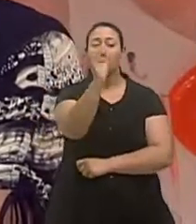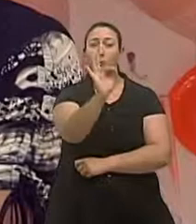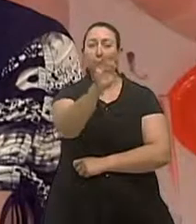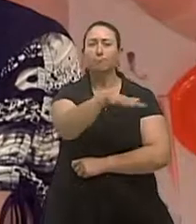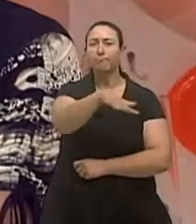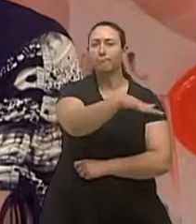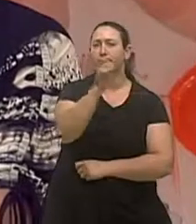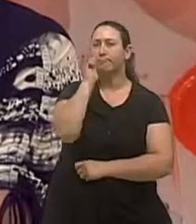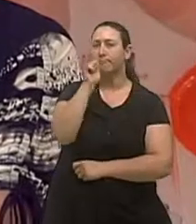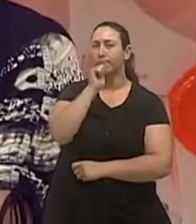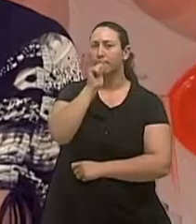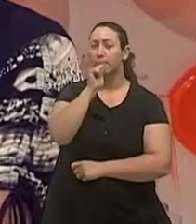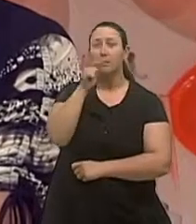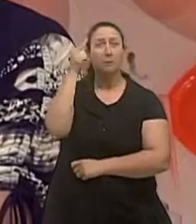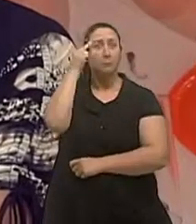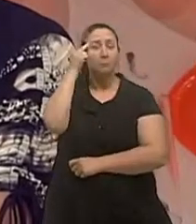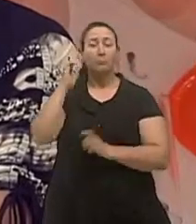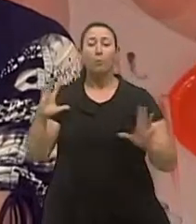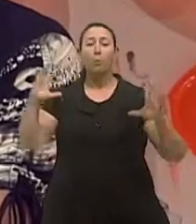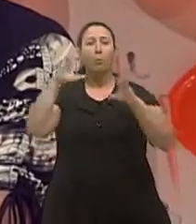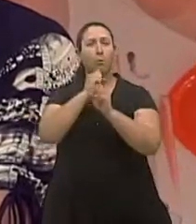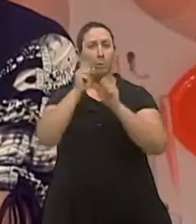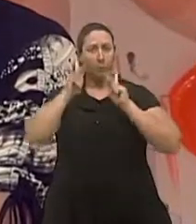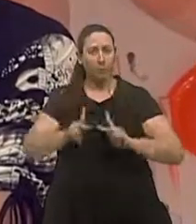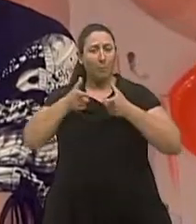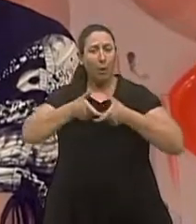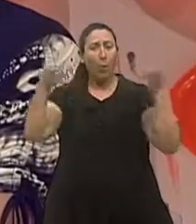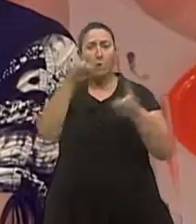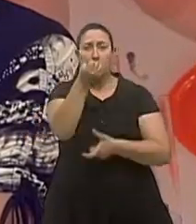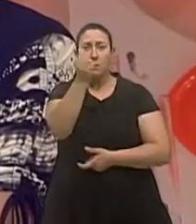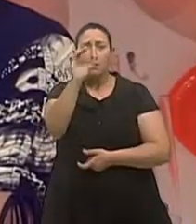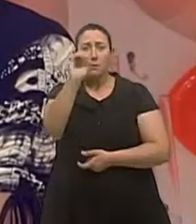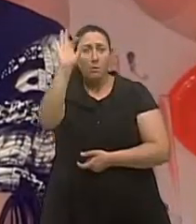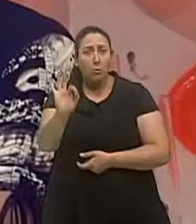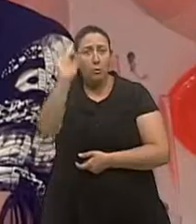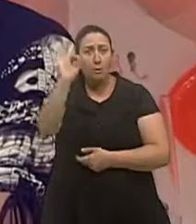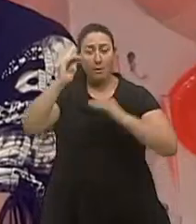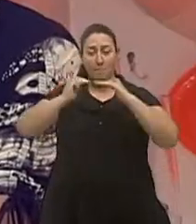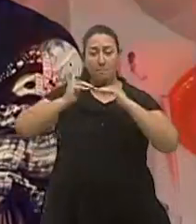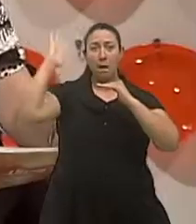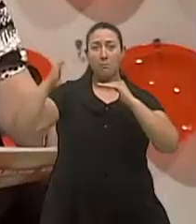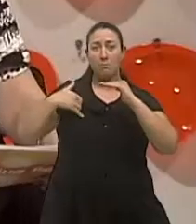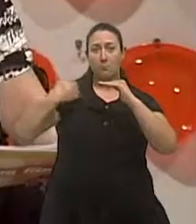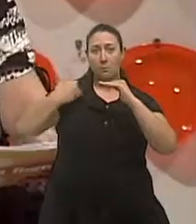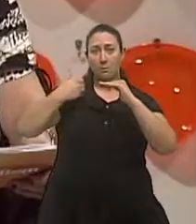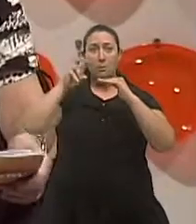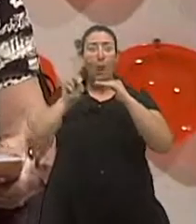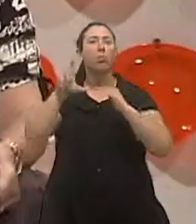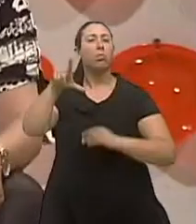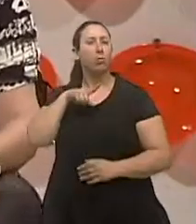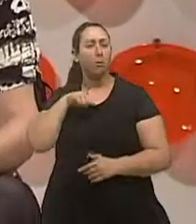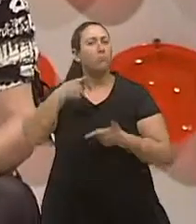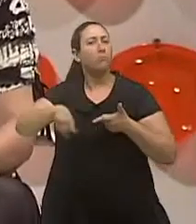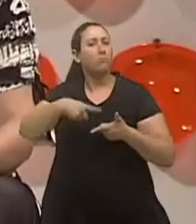idade, 60% das pessoas com mais de 55 anos sofrem deste distúrbio do sono. Para